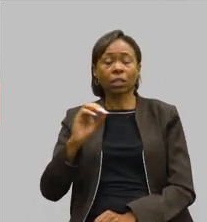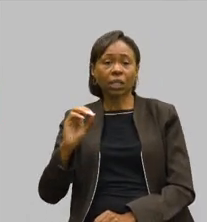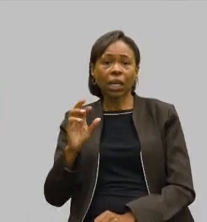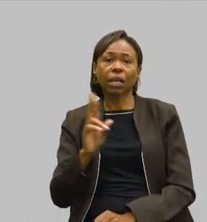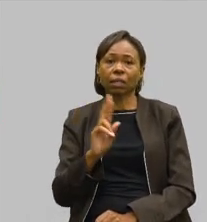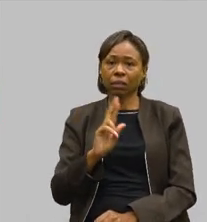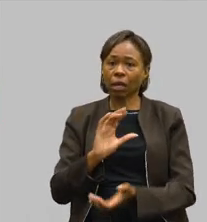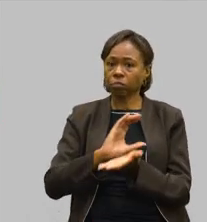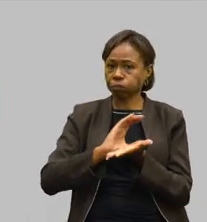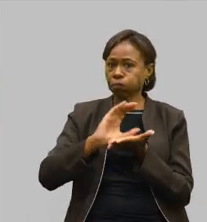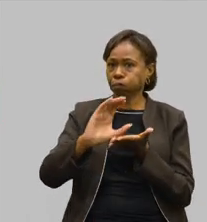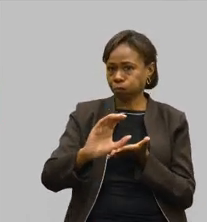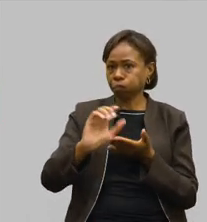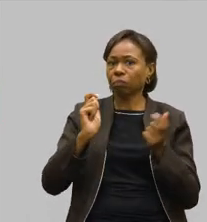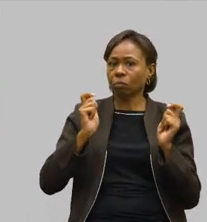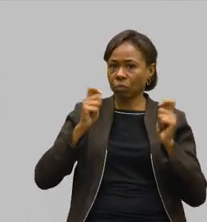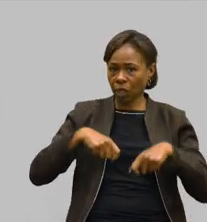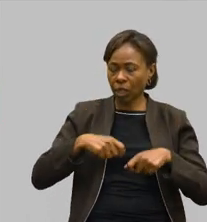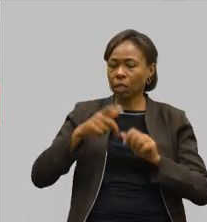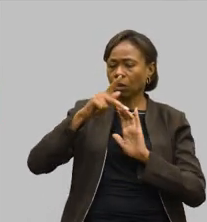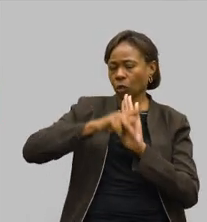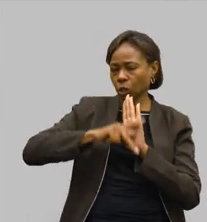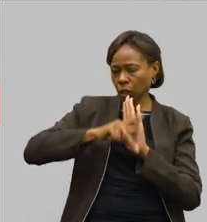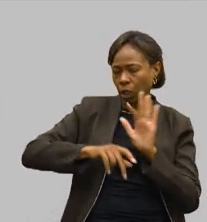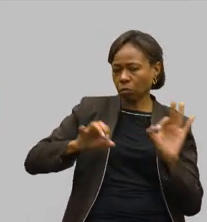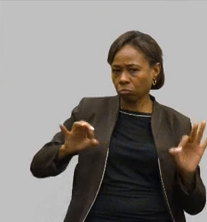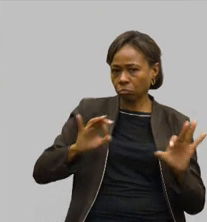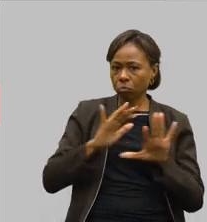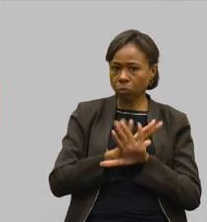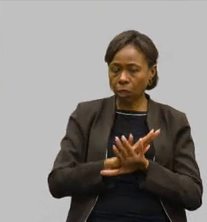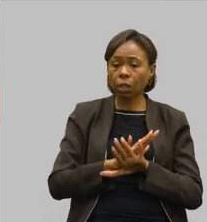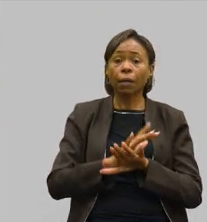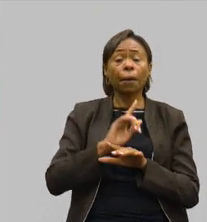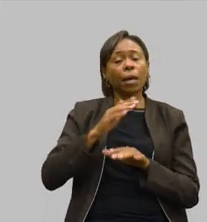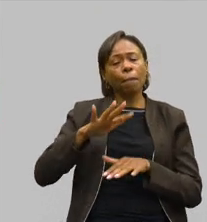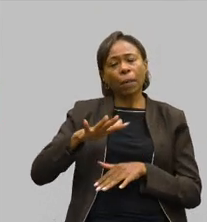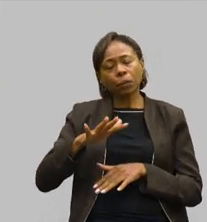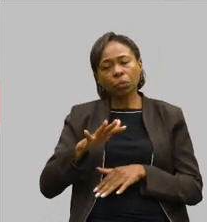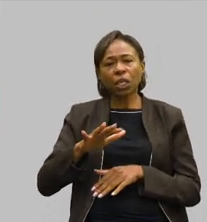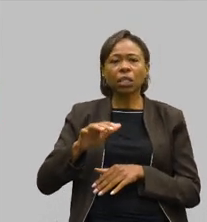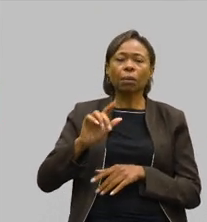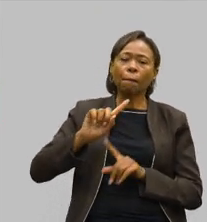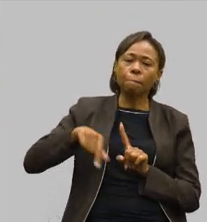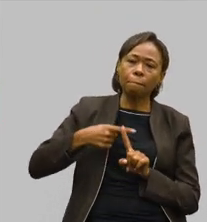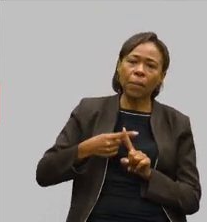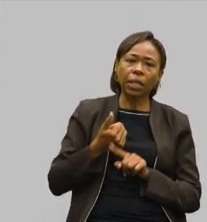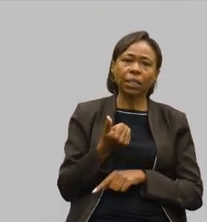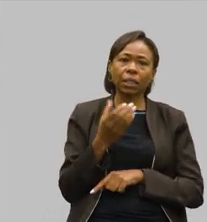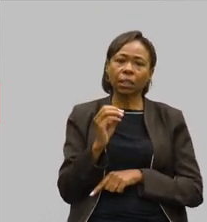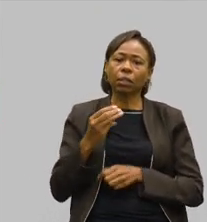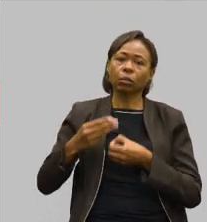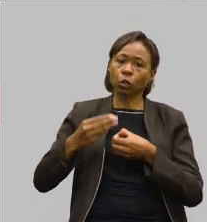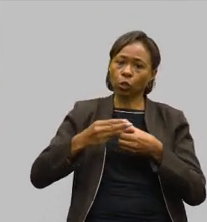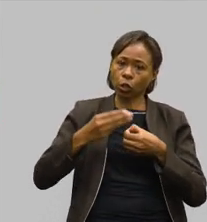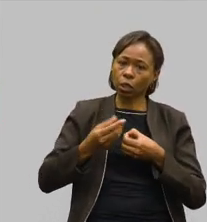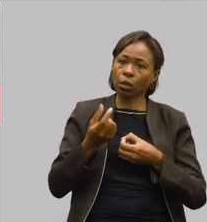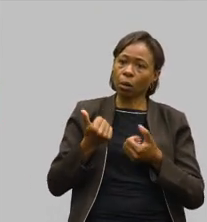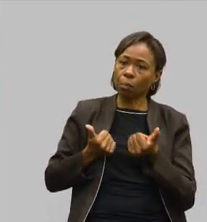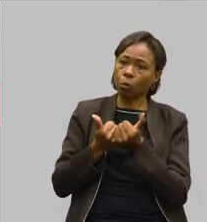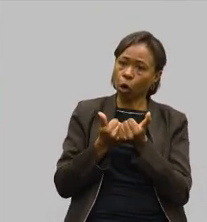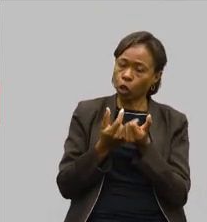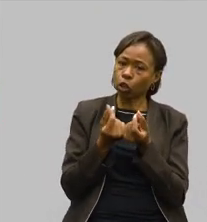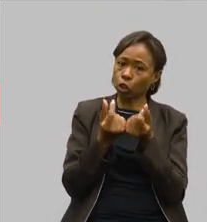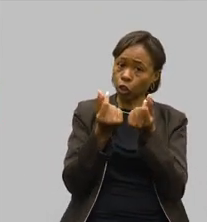para que pudessem fazer esse projeto, concluir esse projeto, e uma previsão de mais 10 municípios apoiados financeiramente em